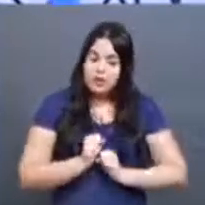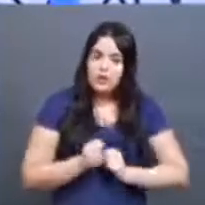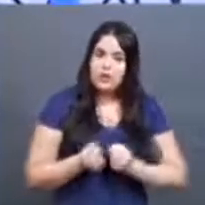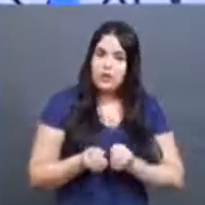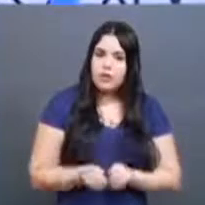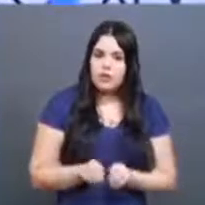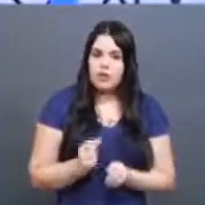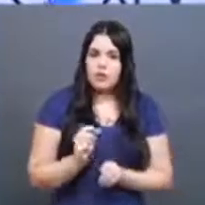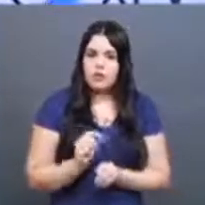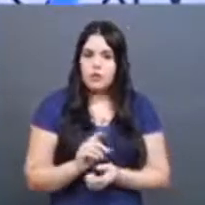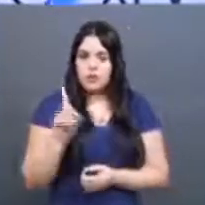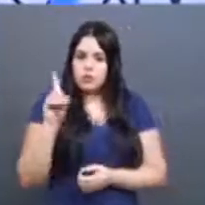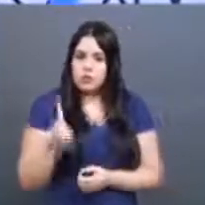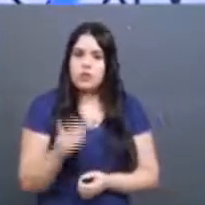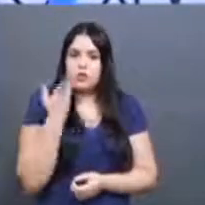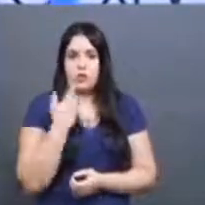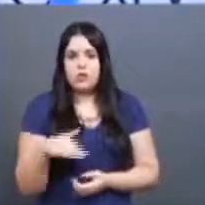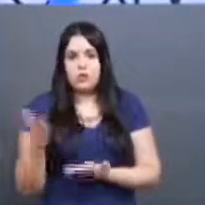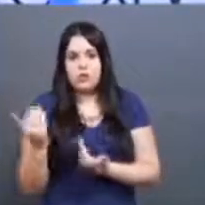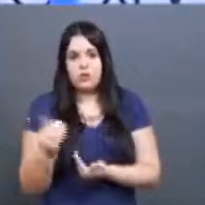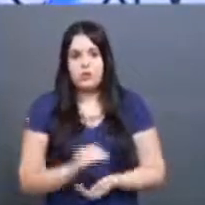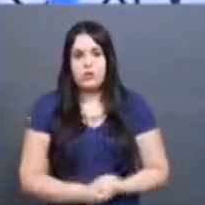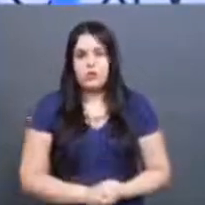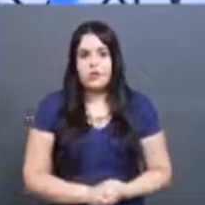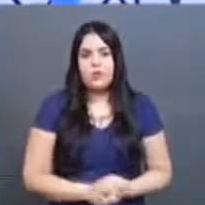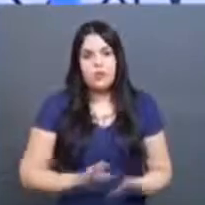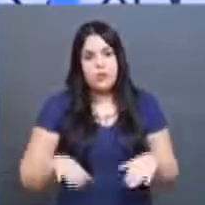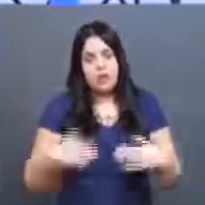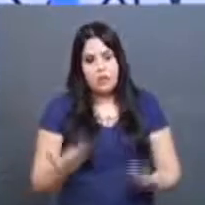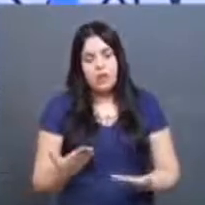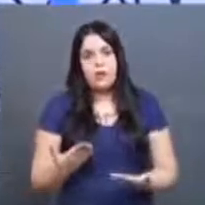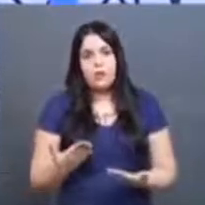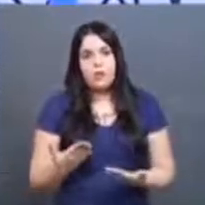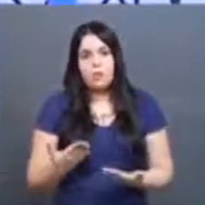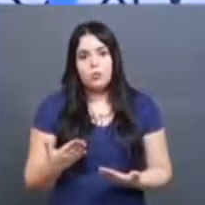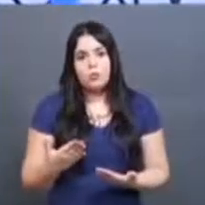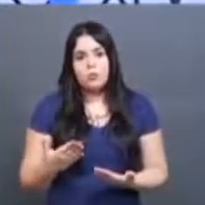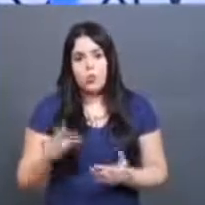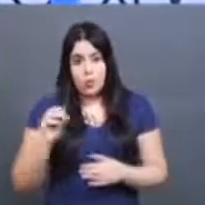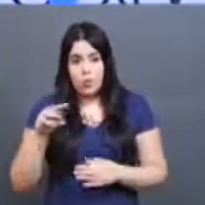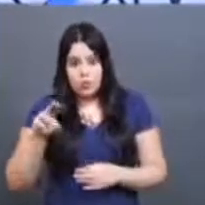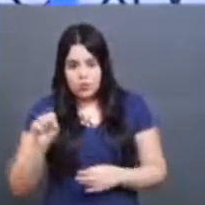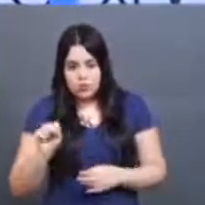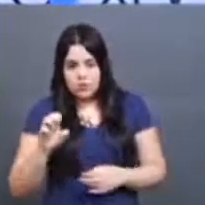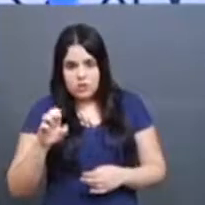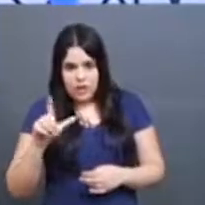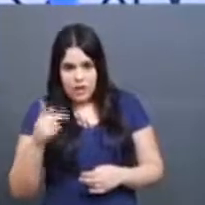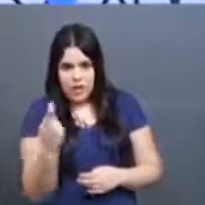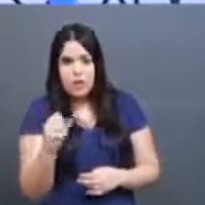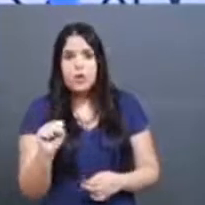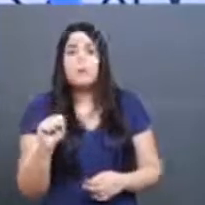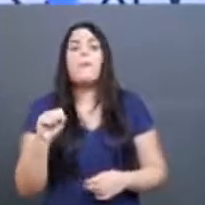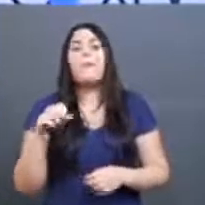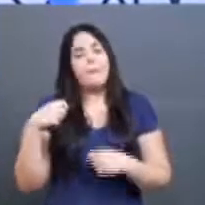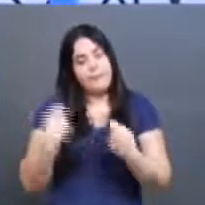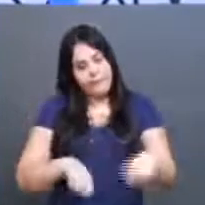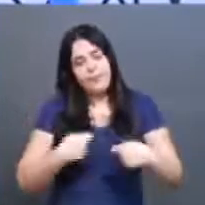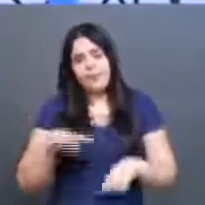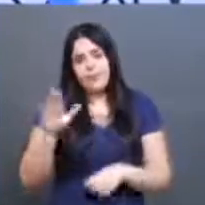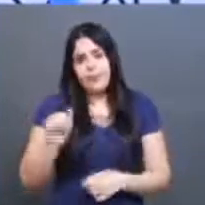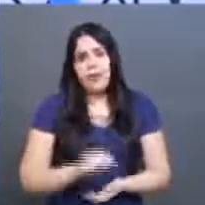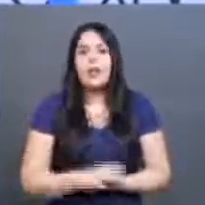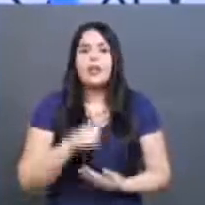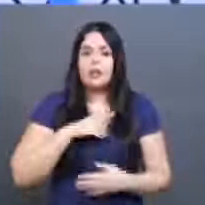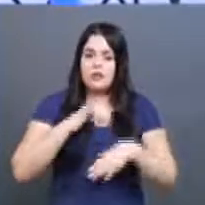prerrogativas dos direitos da criança e do adolescente. Então, o conselho tutelar, ele tem que ser, sim, acionado, e ele conta com